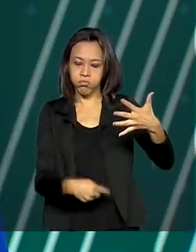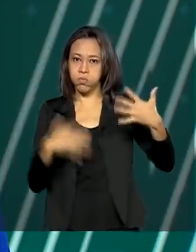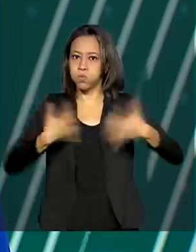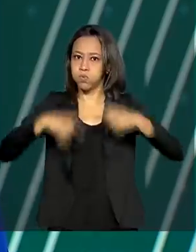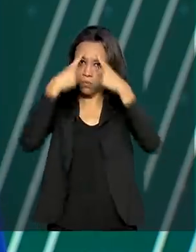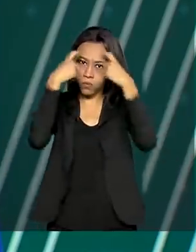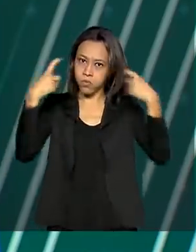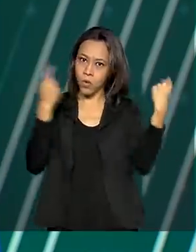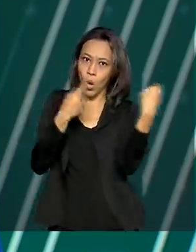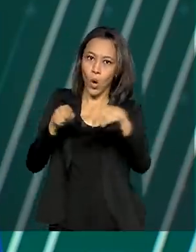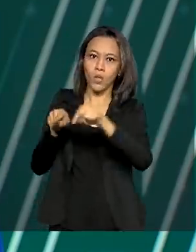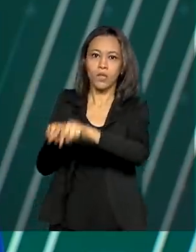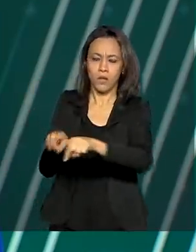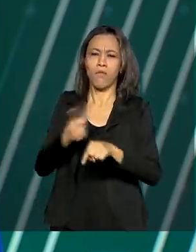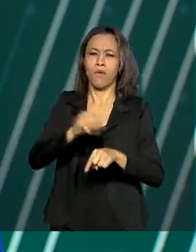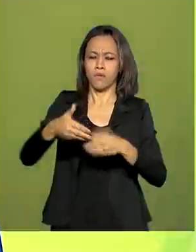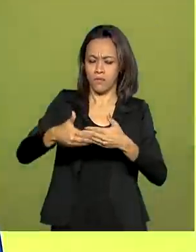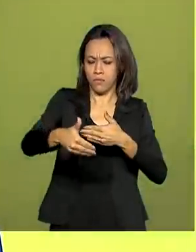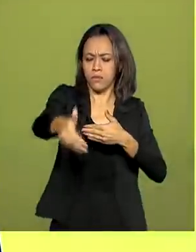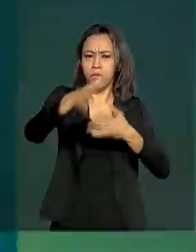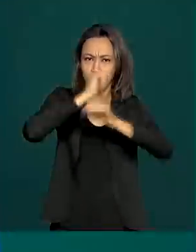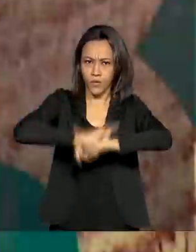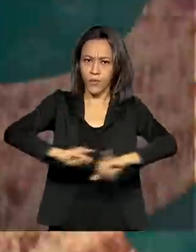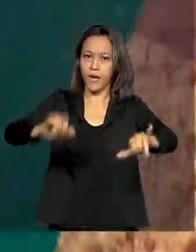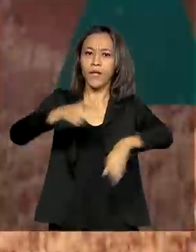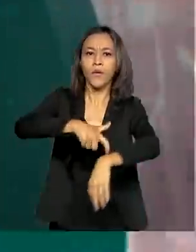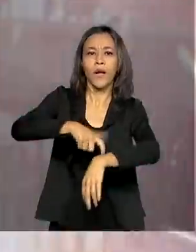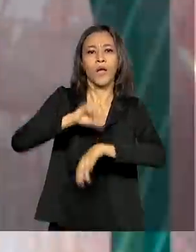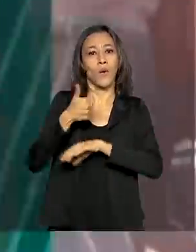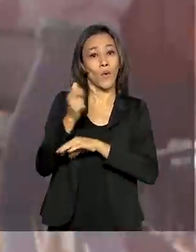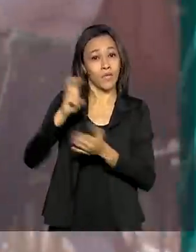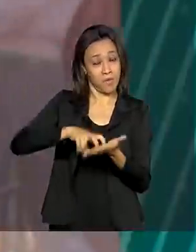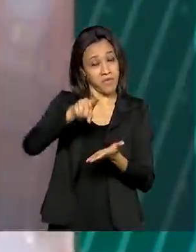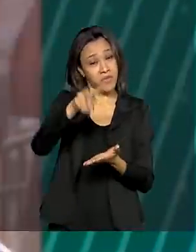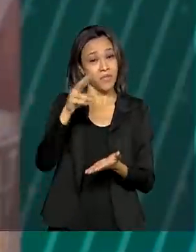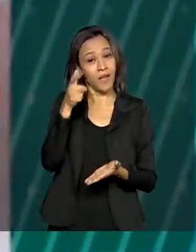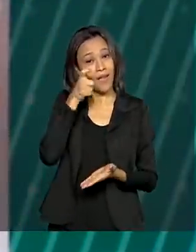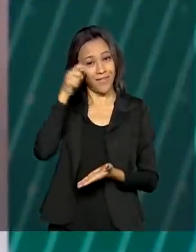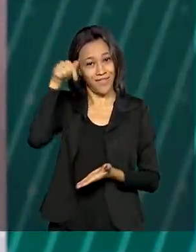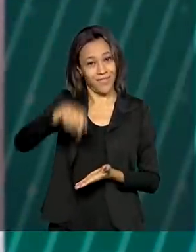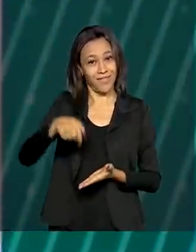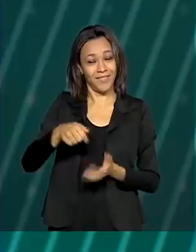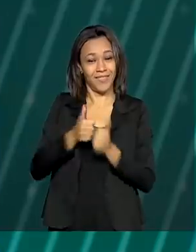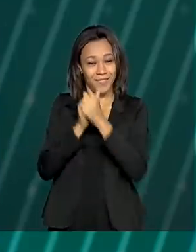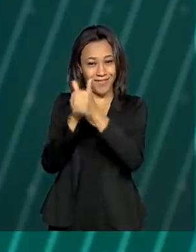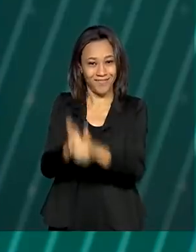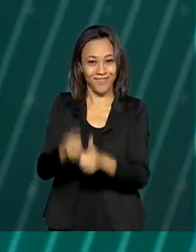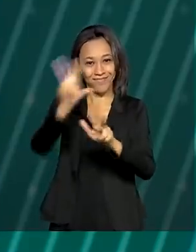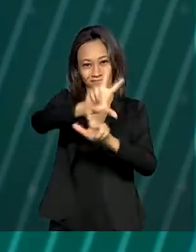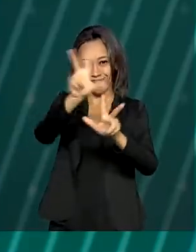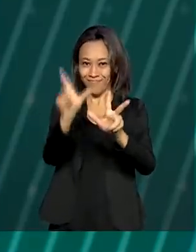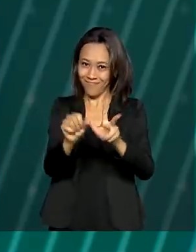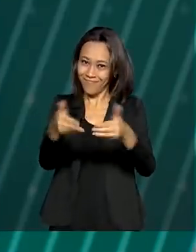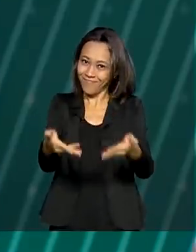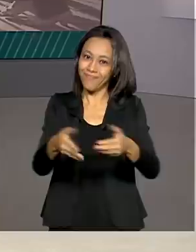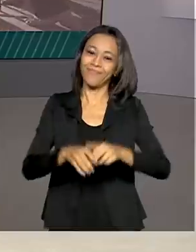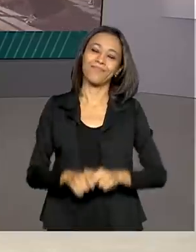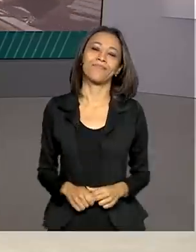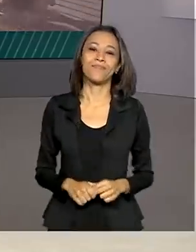Uma campanha vai ser lançada no Palácio do Planalto às 11 horas da manhã. E você acompanha esse evento ao vivo aqui pela TV Brasil.